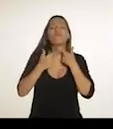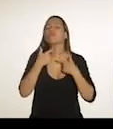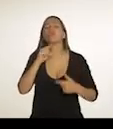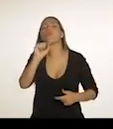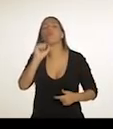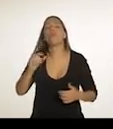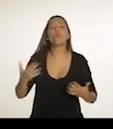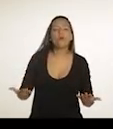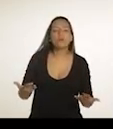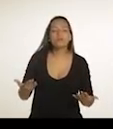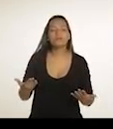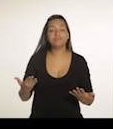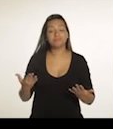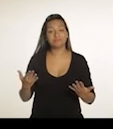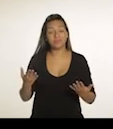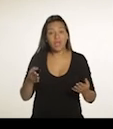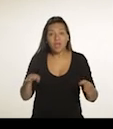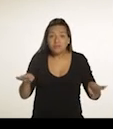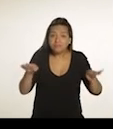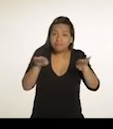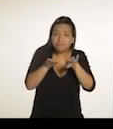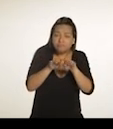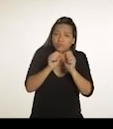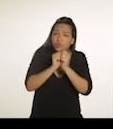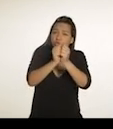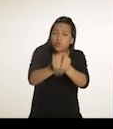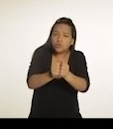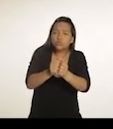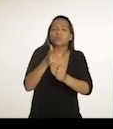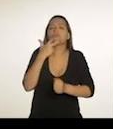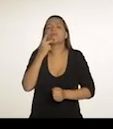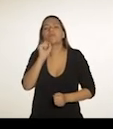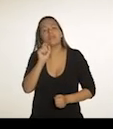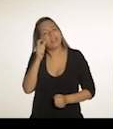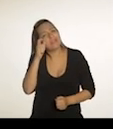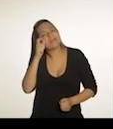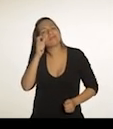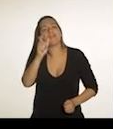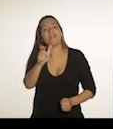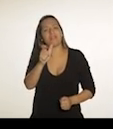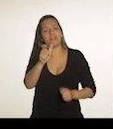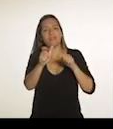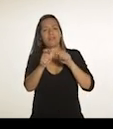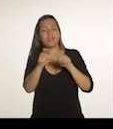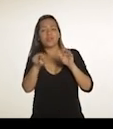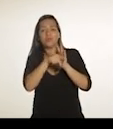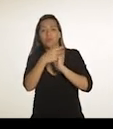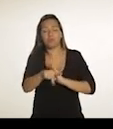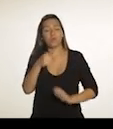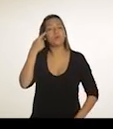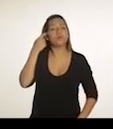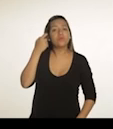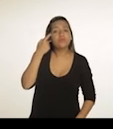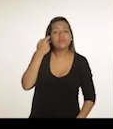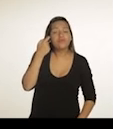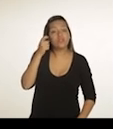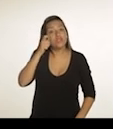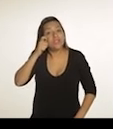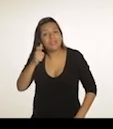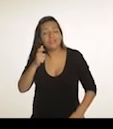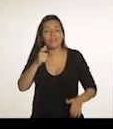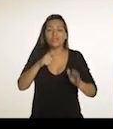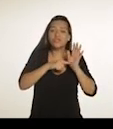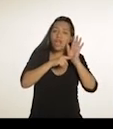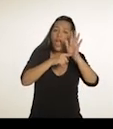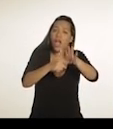entendeu? E essa aproximação faz-nos ver toda a intenção, toda a capacidade do candidato,